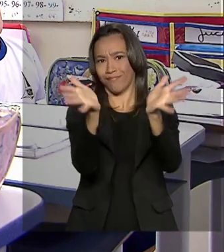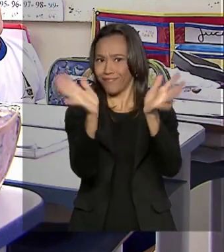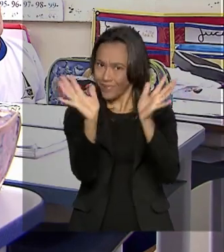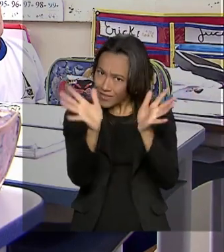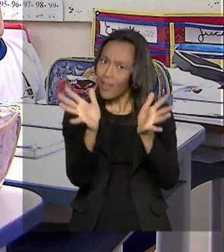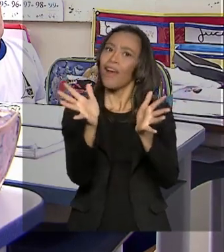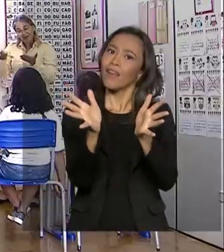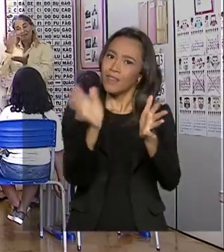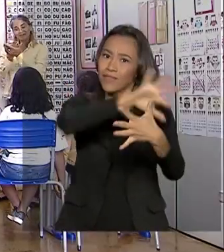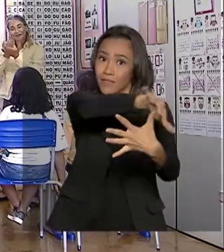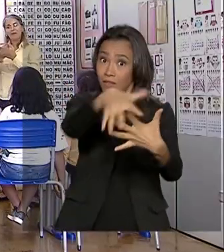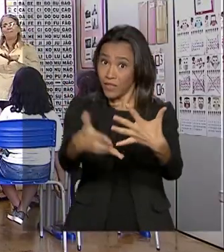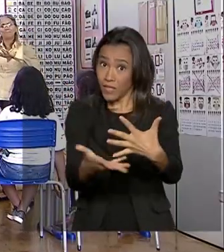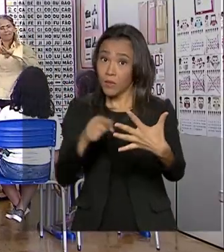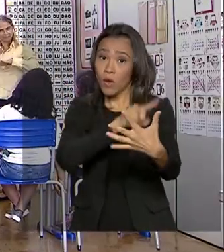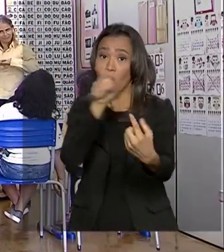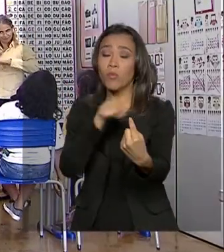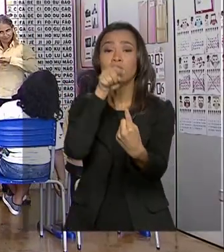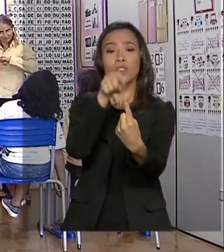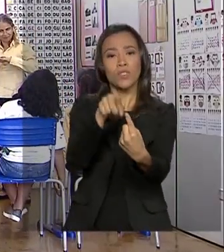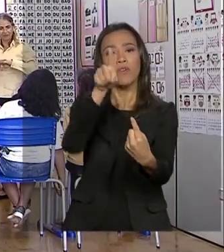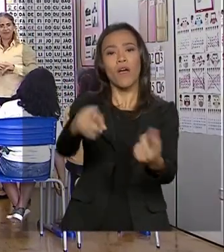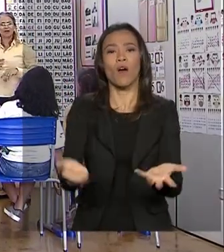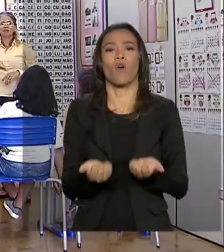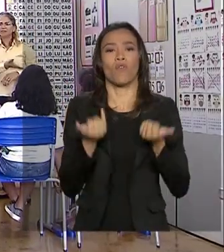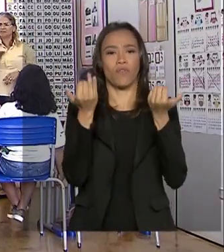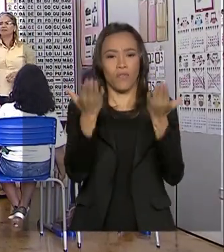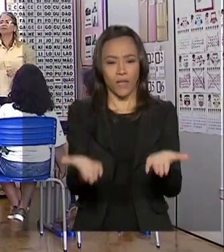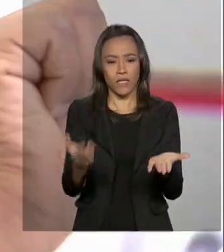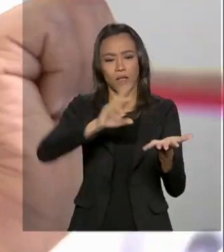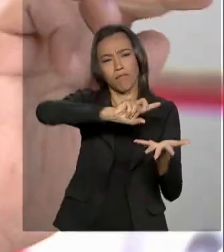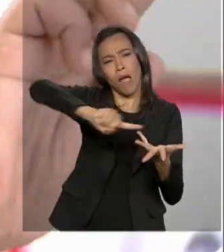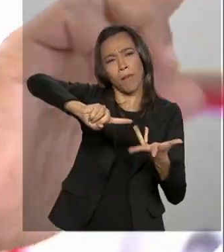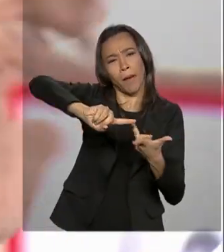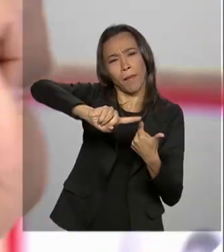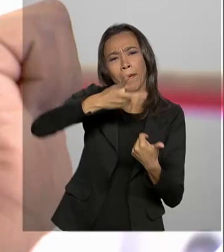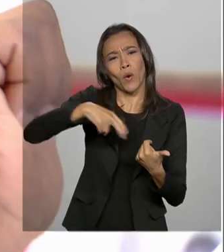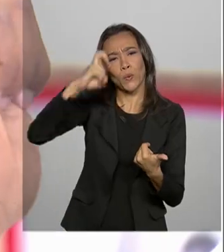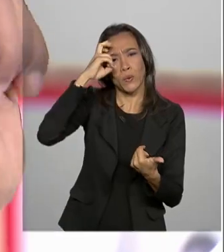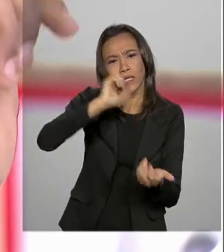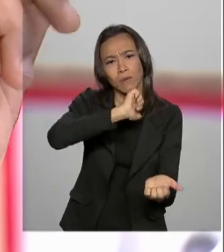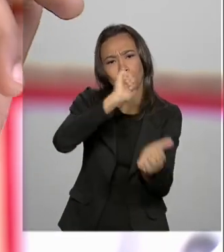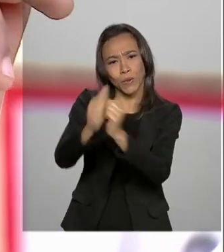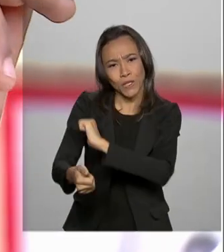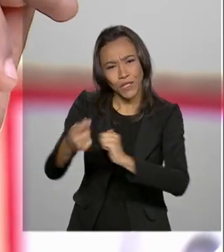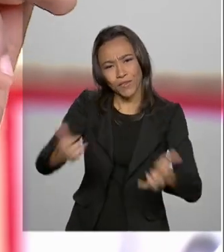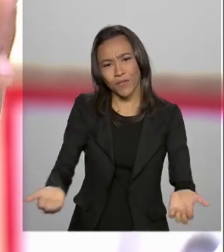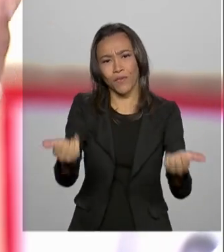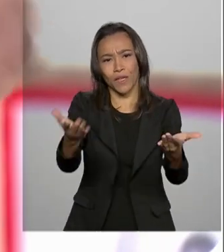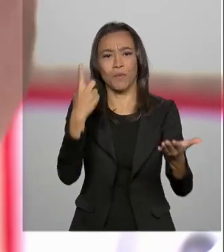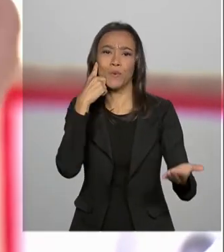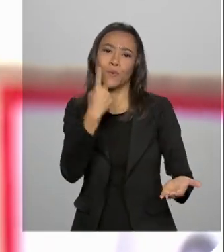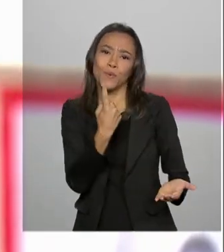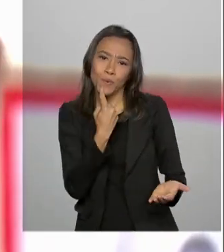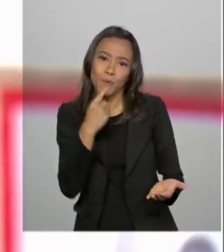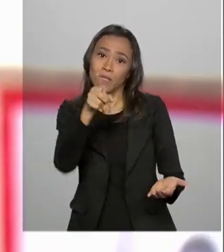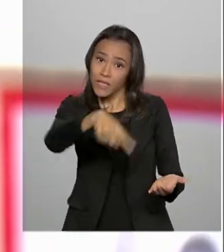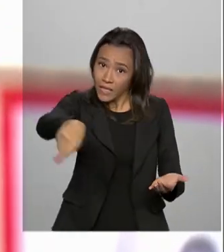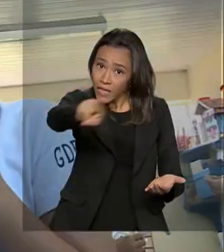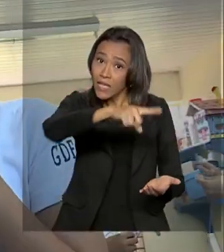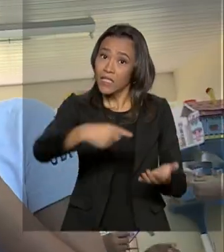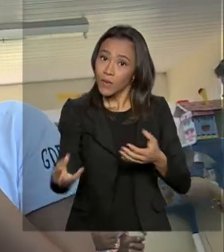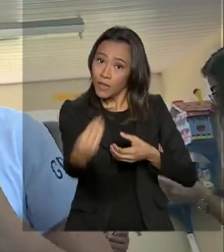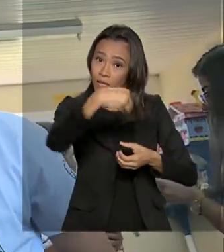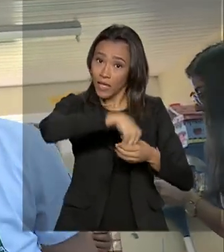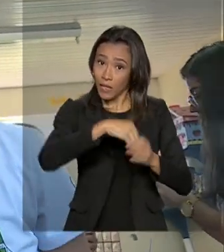sinais, as libras. O objetivo é oferecer atividades culturais e esportivas para os surdos que estão inseridos nos